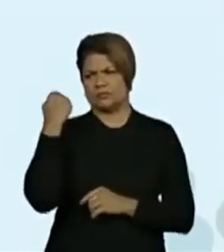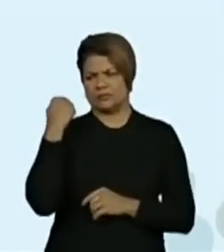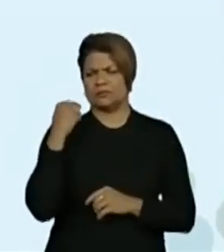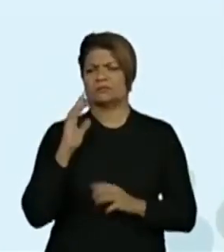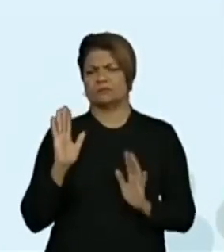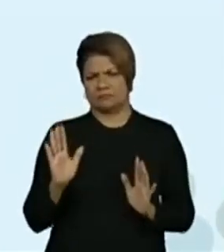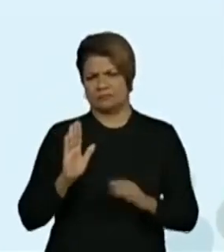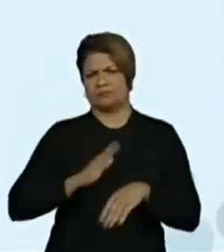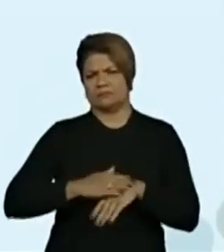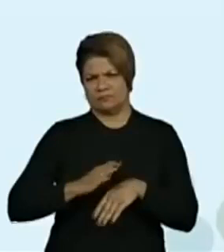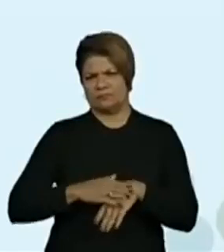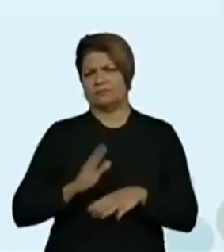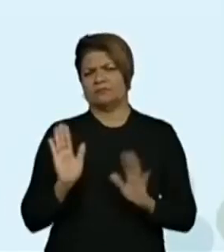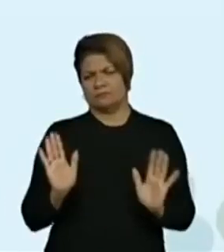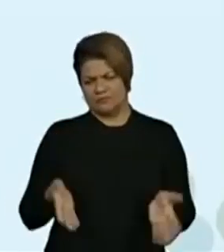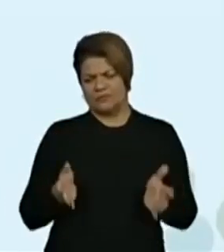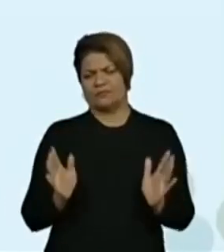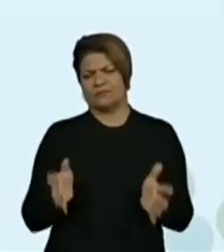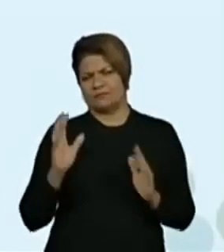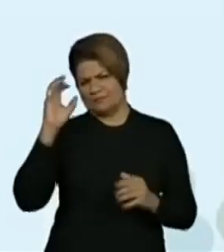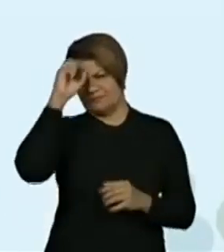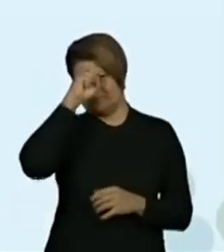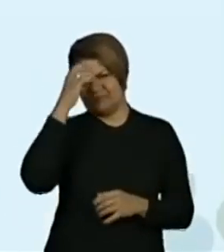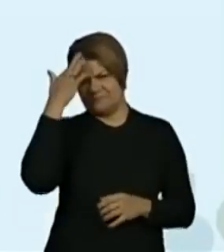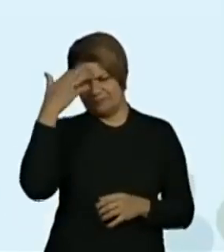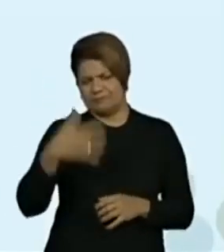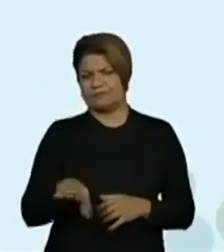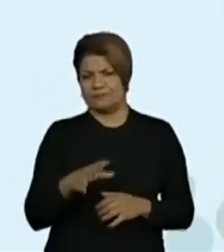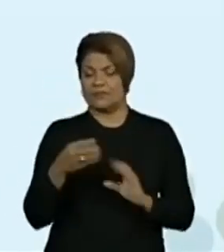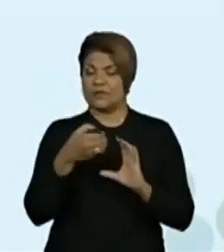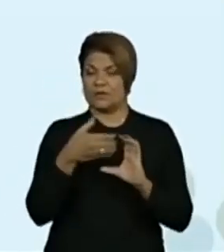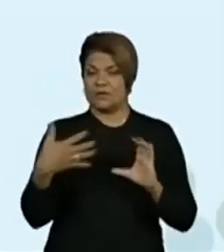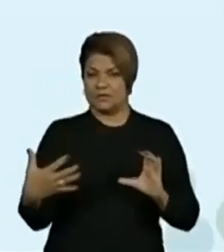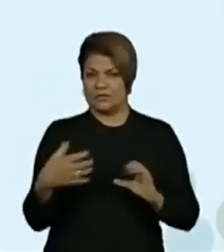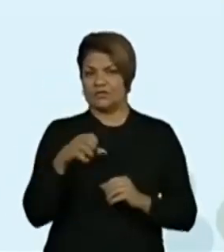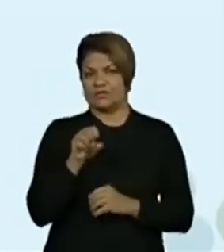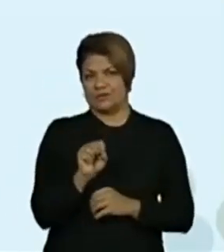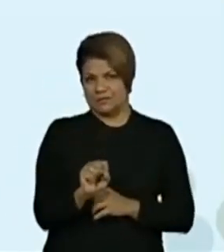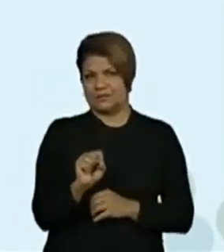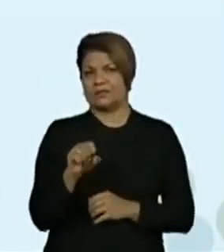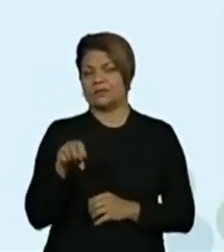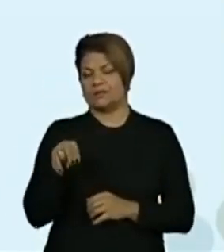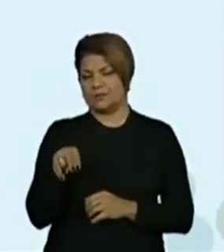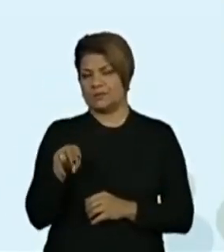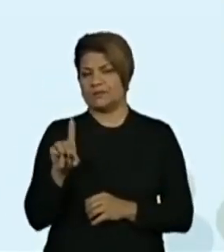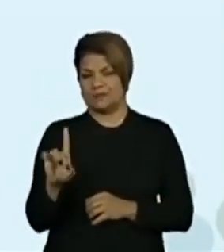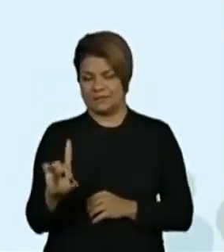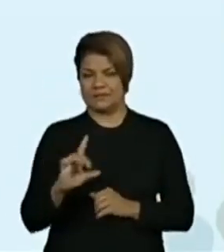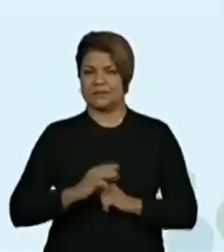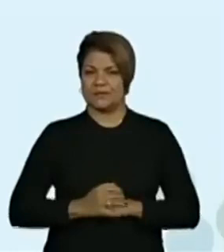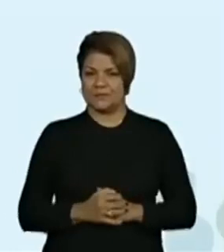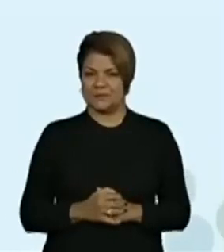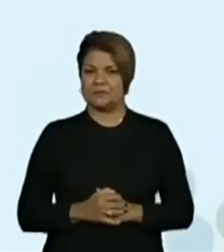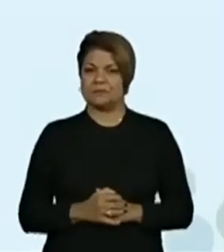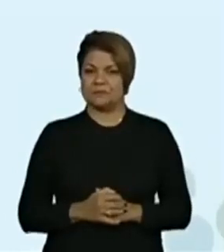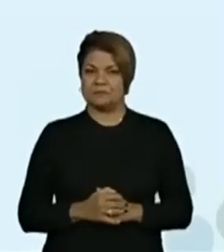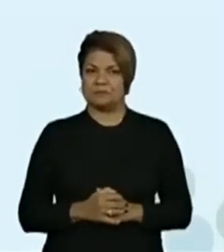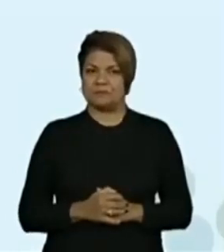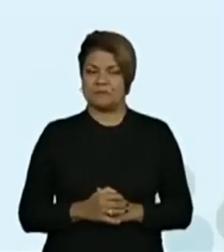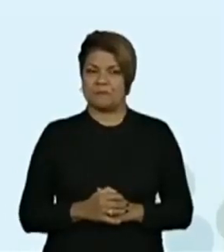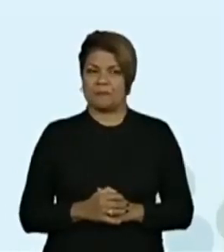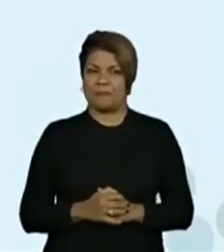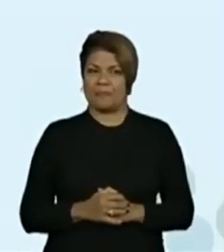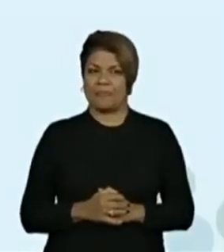matemática com os números naturais e com as características do sistema de numeração decimal também.